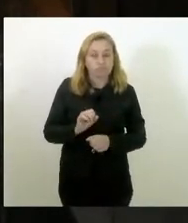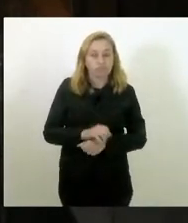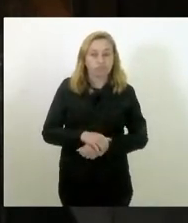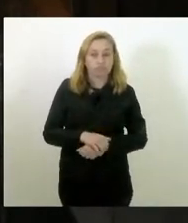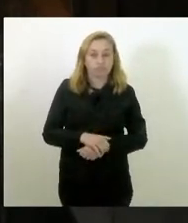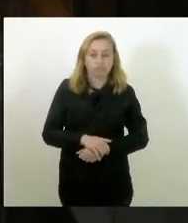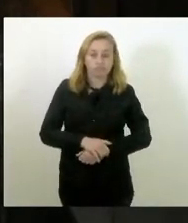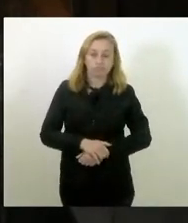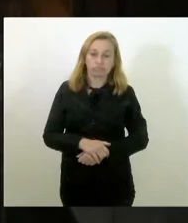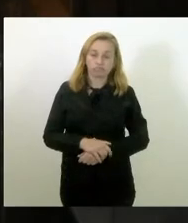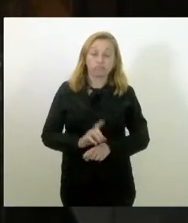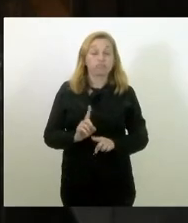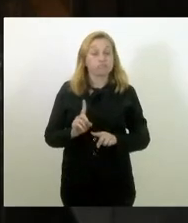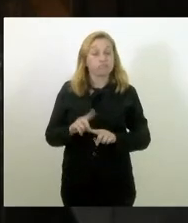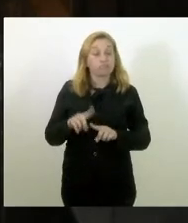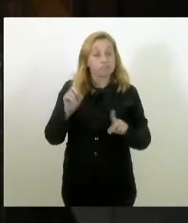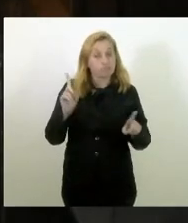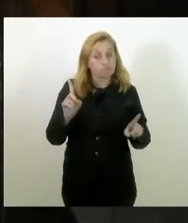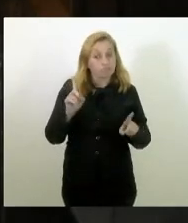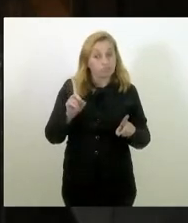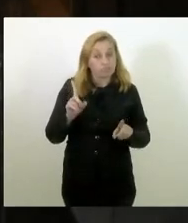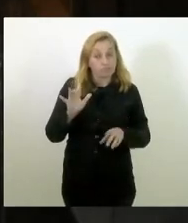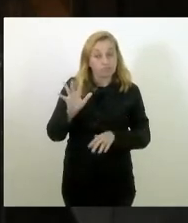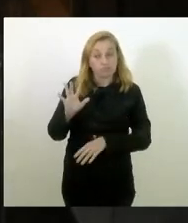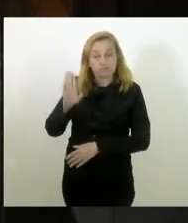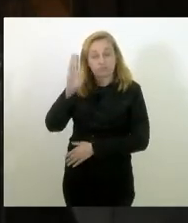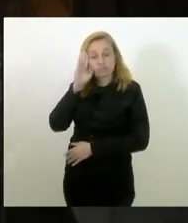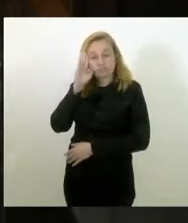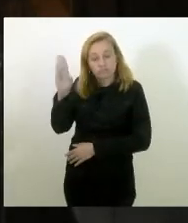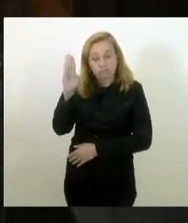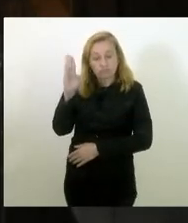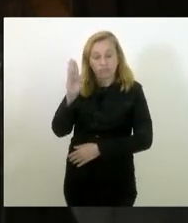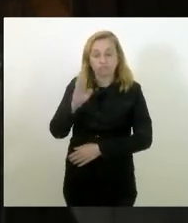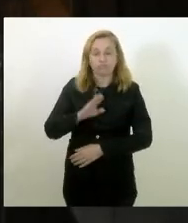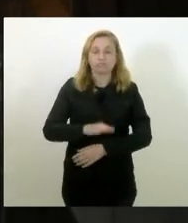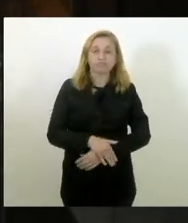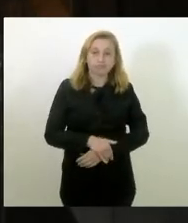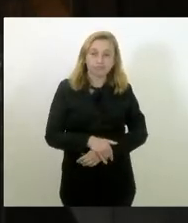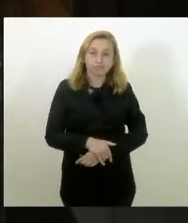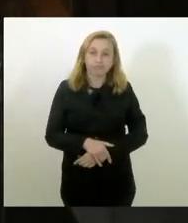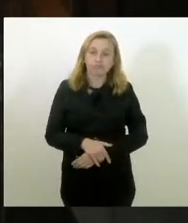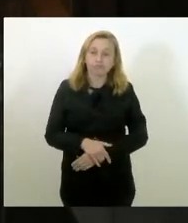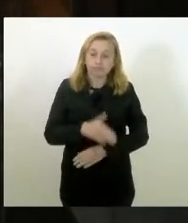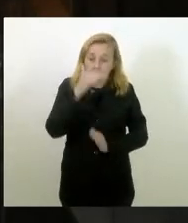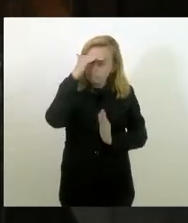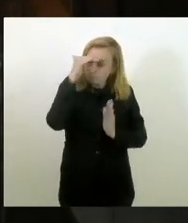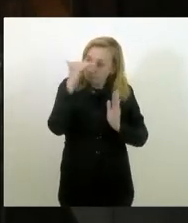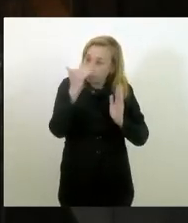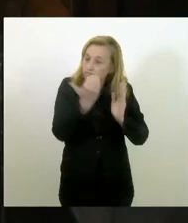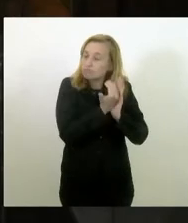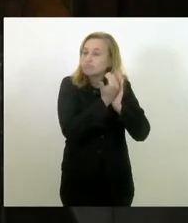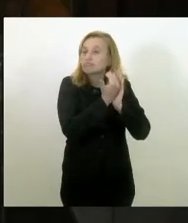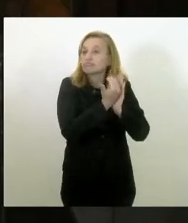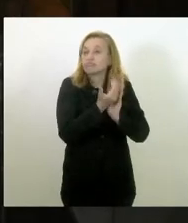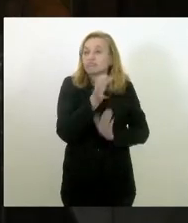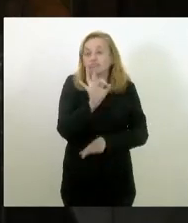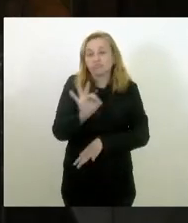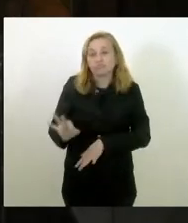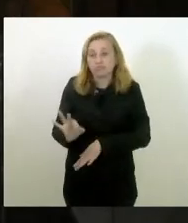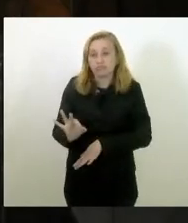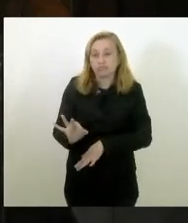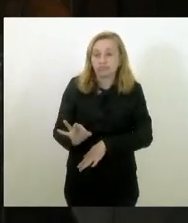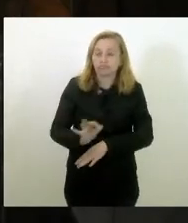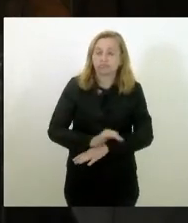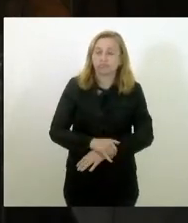Mas o fundamental é cumprir o percentual mínimo